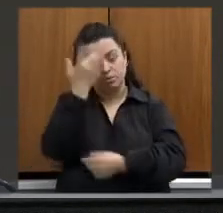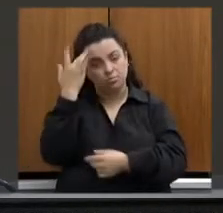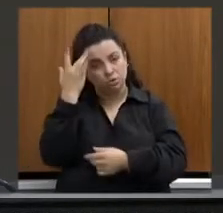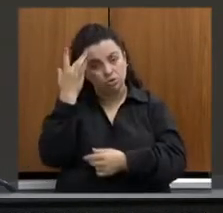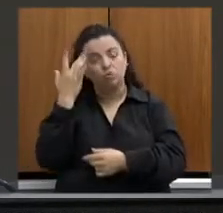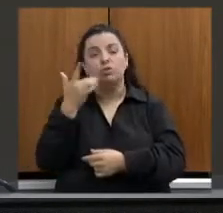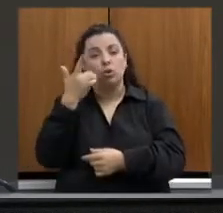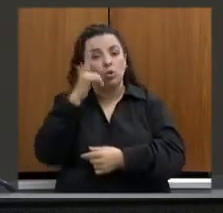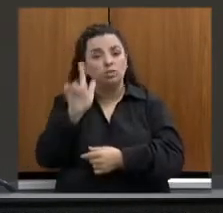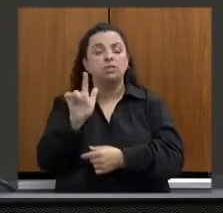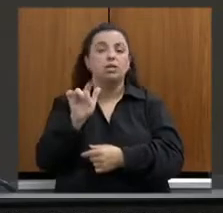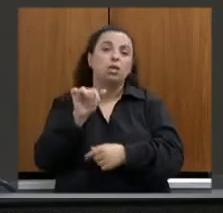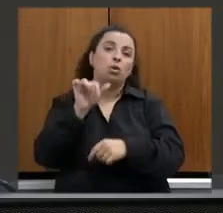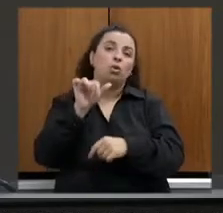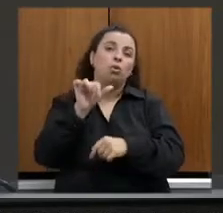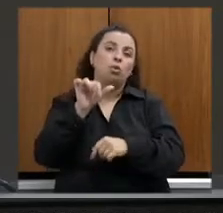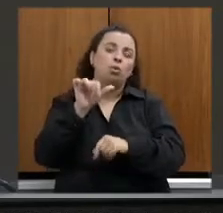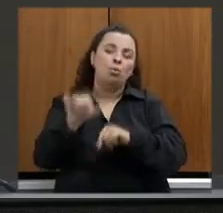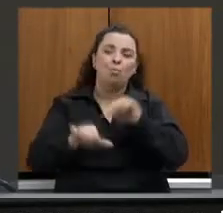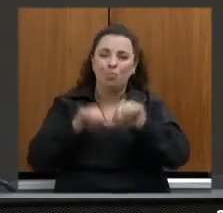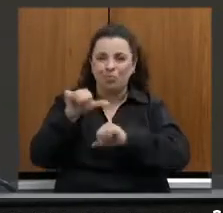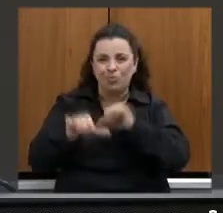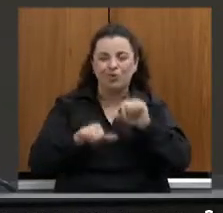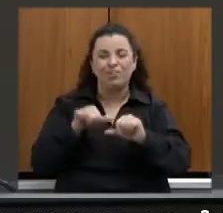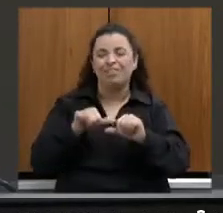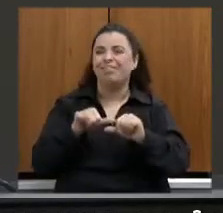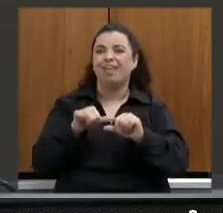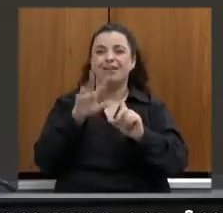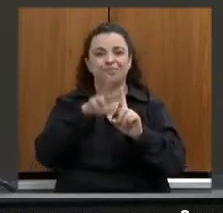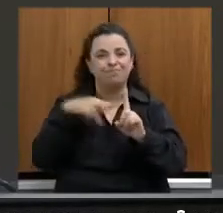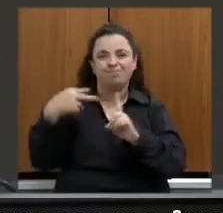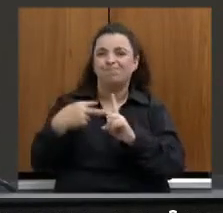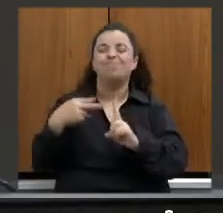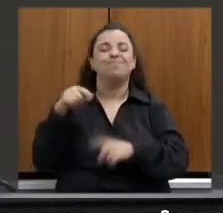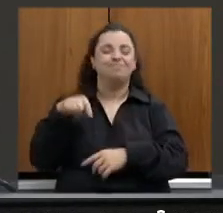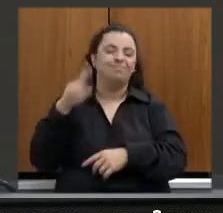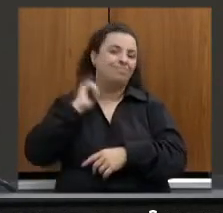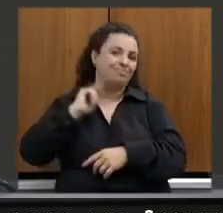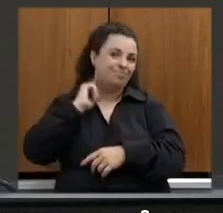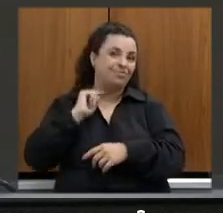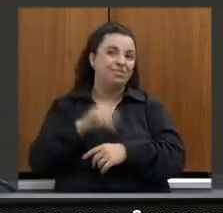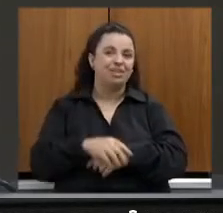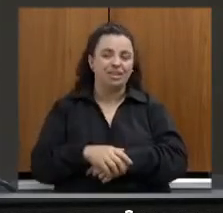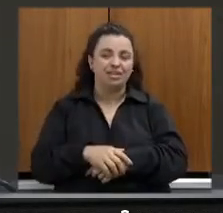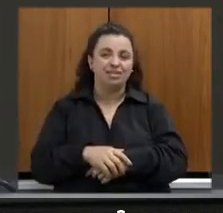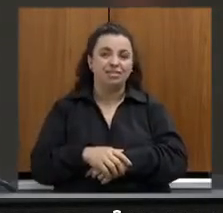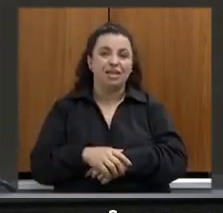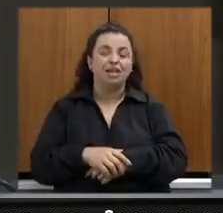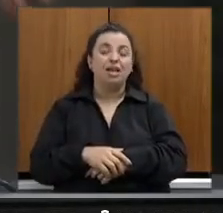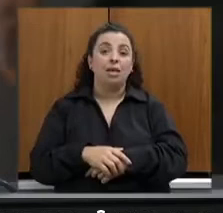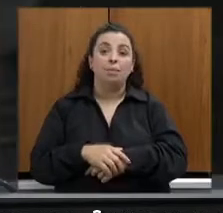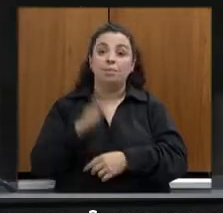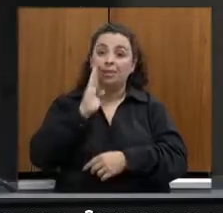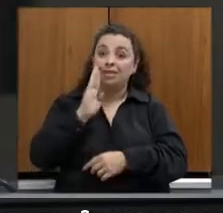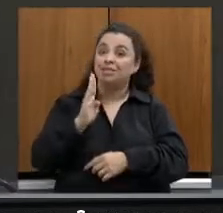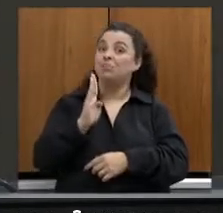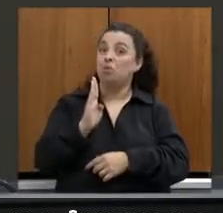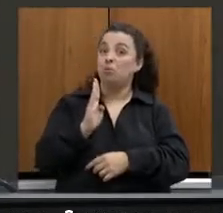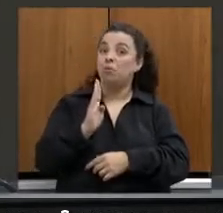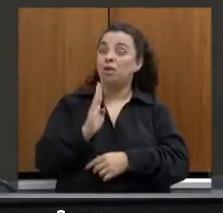conseguindo transformar a realidade em diversos cantos de Minas Gerais. Destaco aqui, especialmente, a geração de empregos